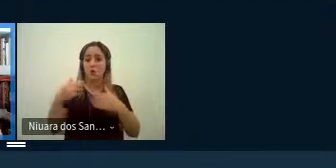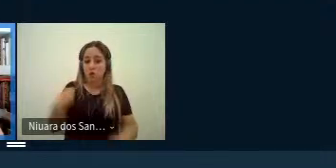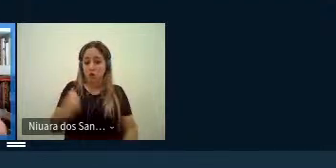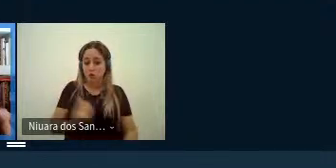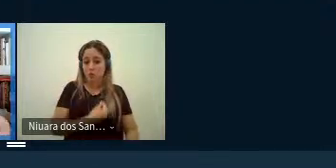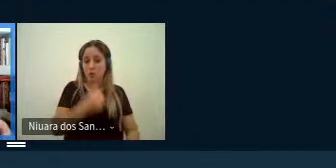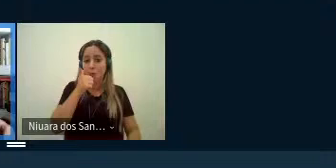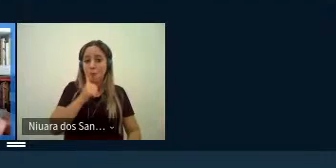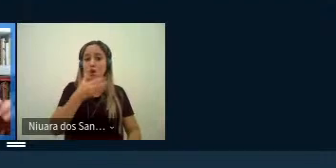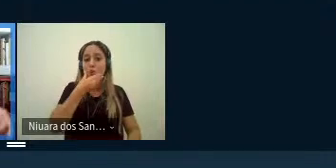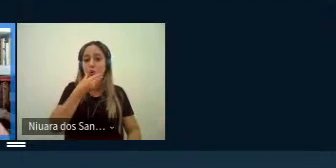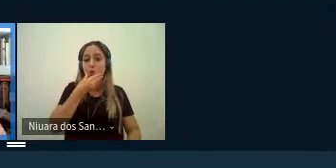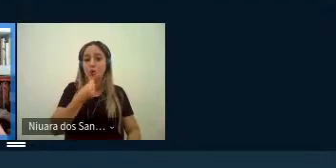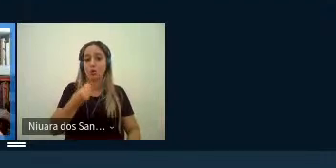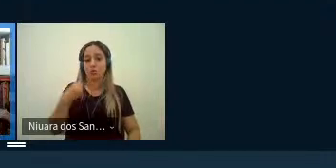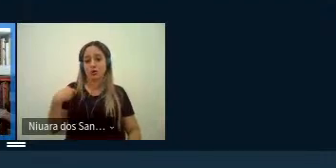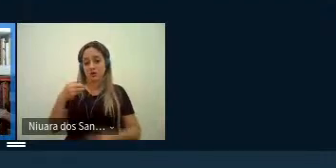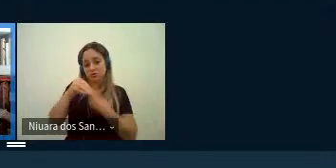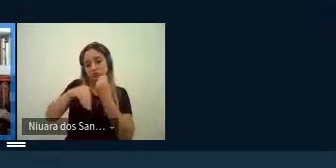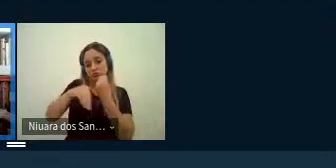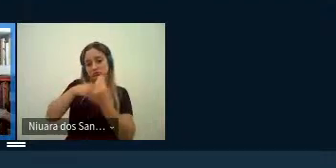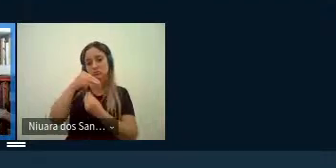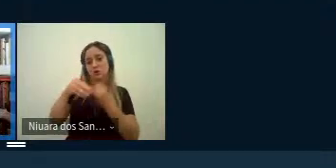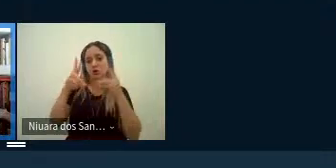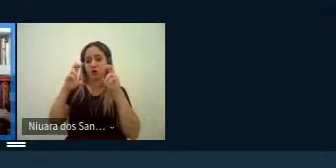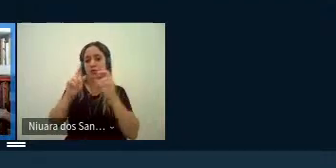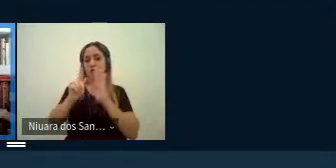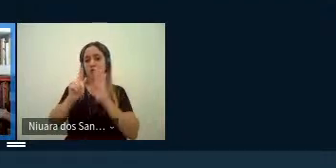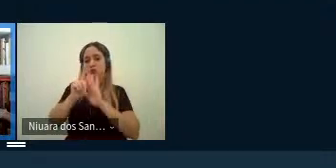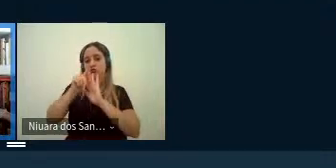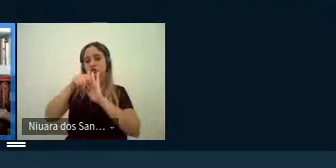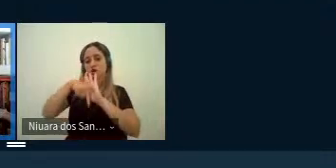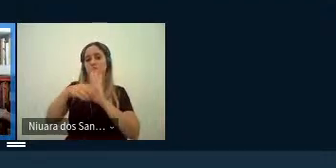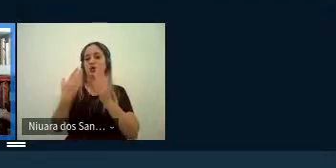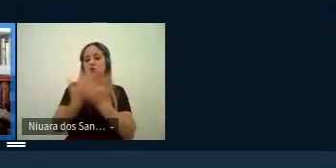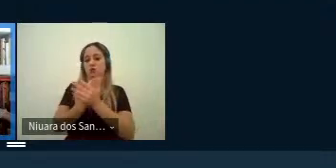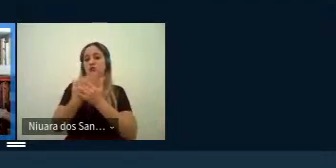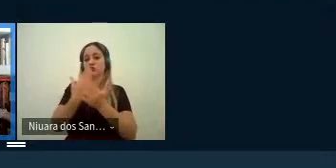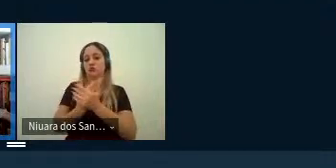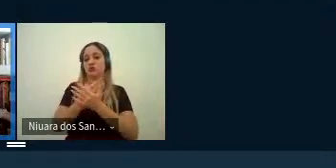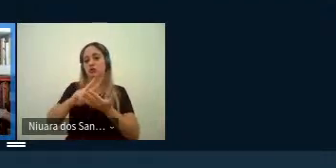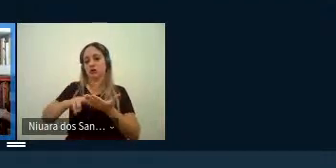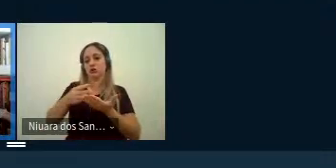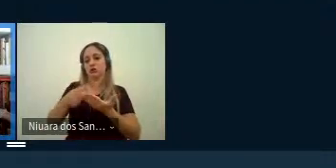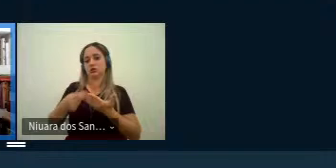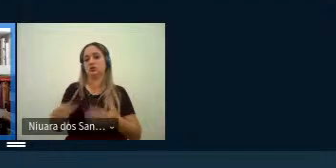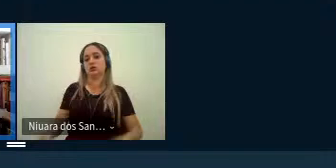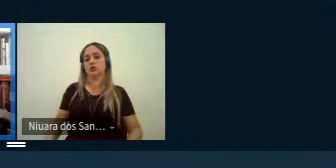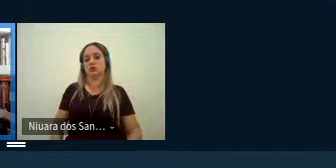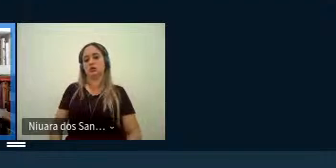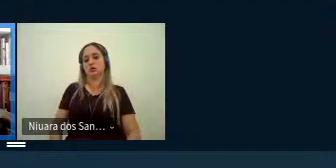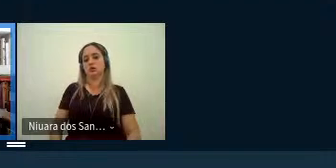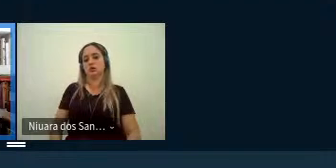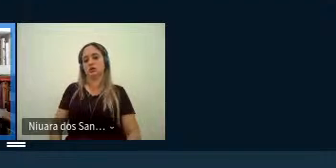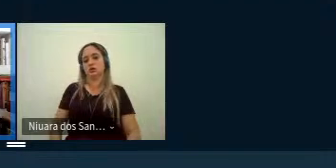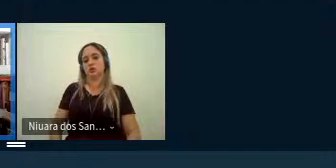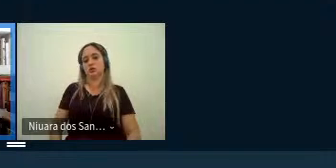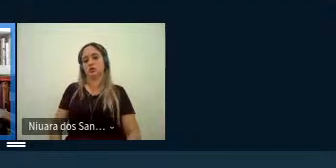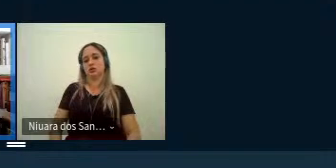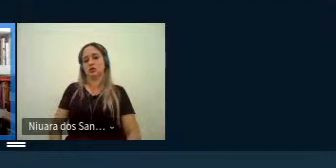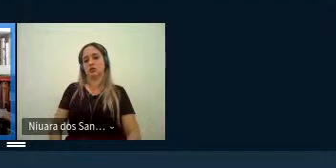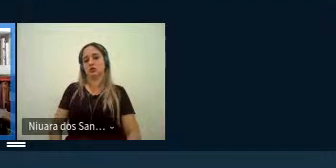homens nesse momento que integrou-se o termo gênero aos estudos da tradução aqui em 1980 acho que